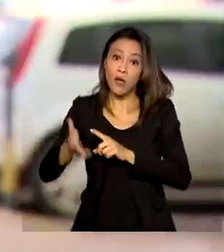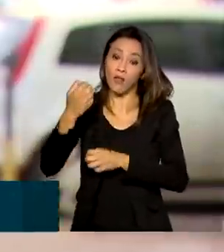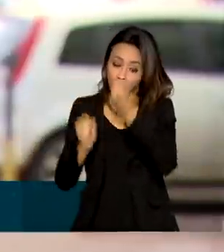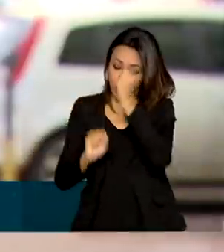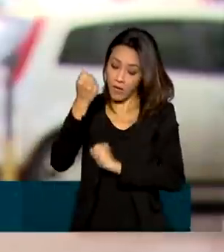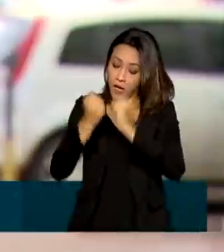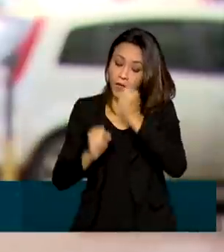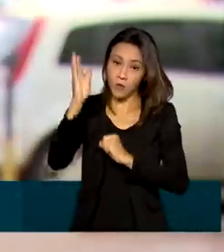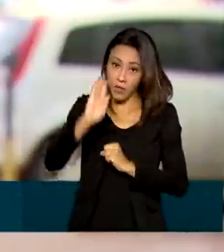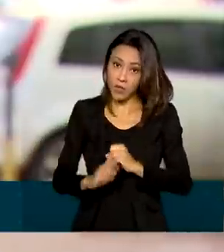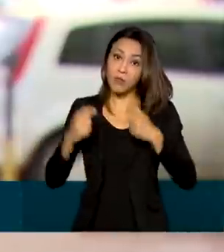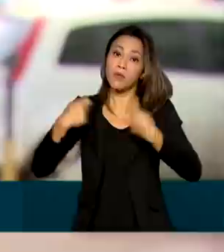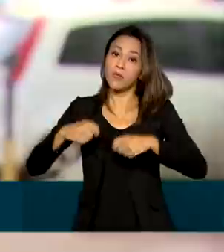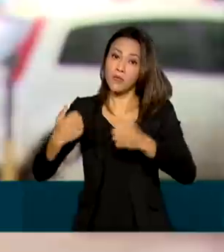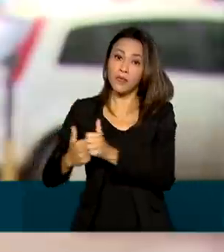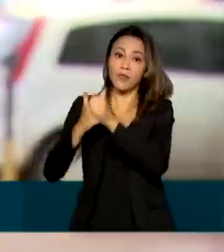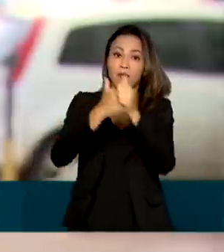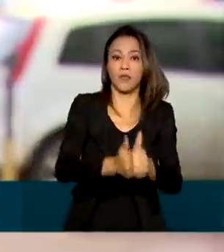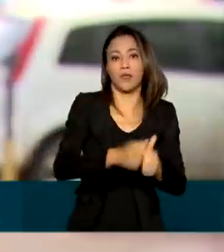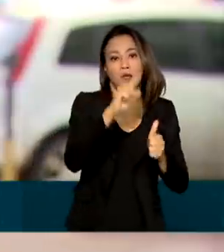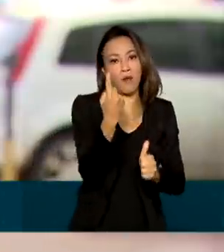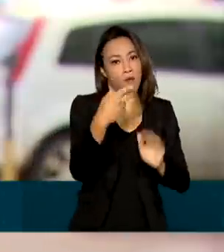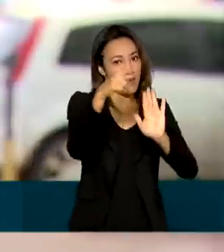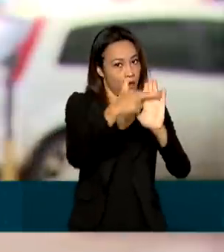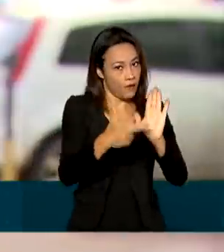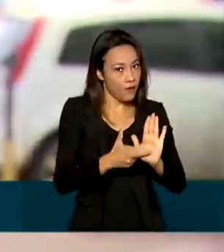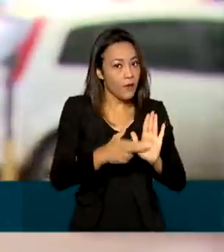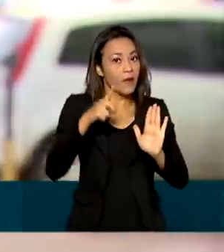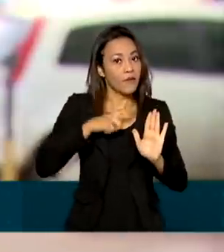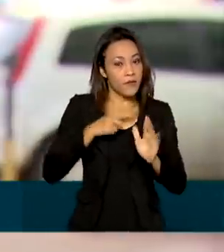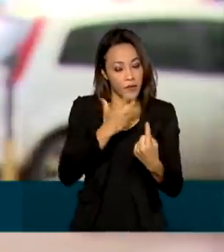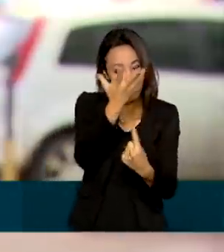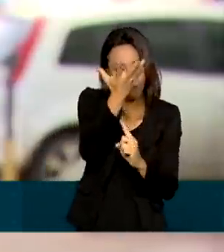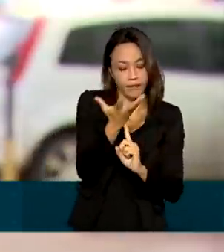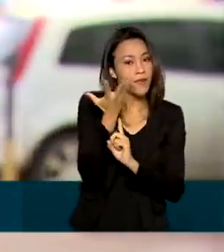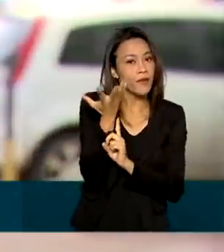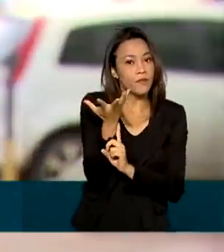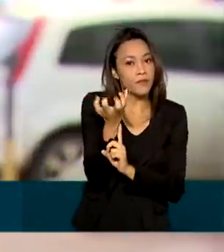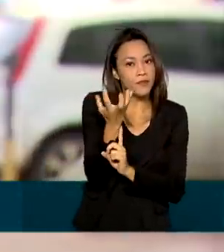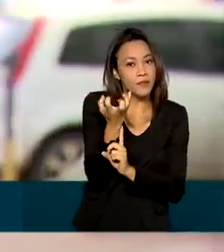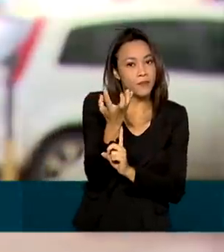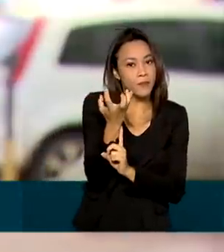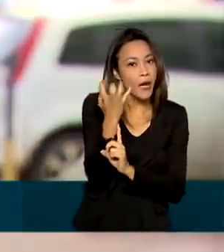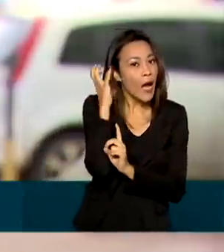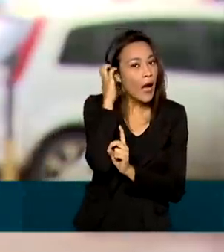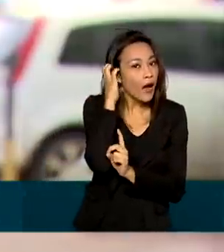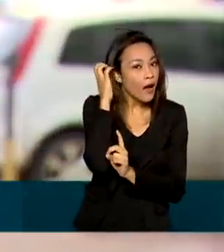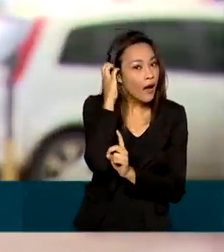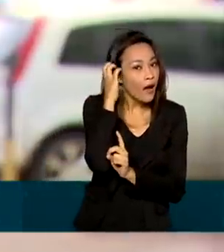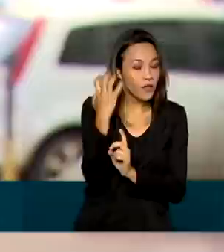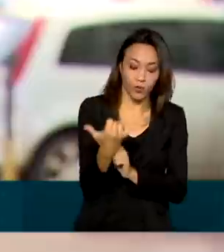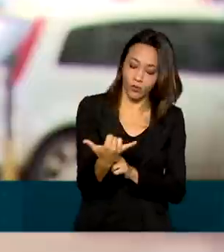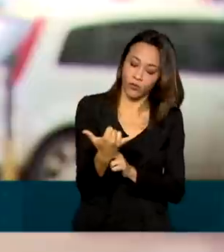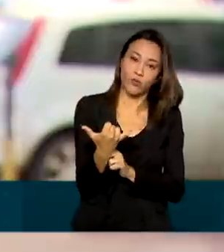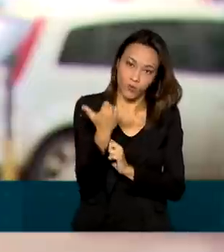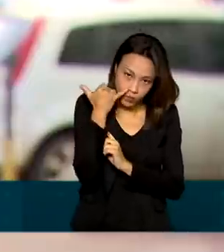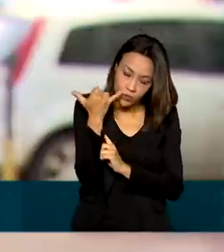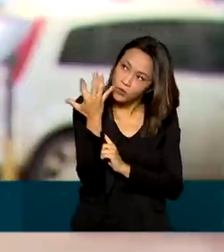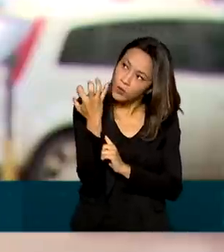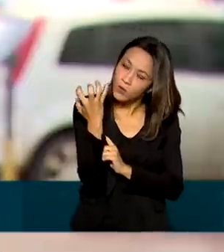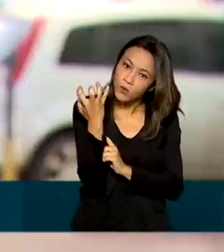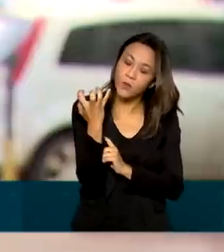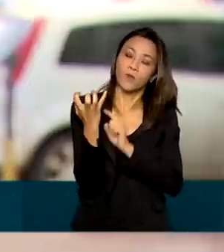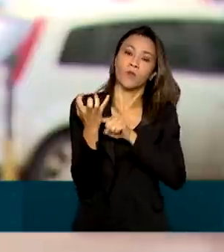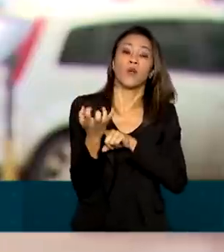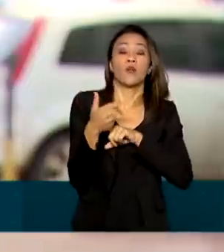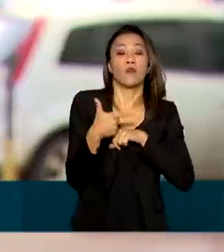deverão obedecer a uma exigência, ter receptores de rádio FM ativados. A medida vai permitir que cerca de